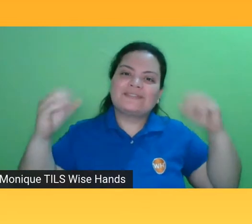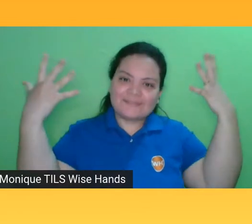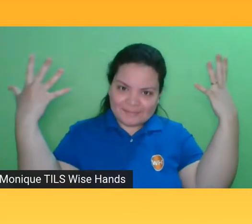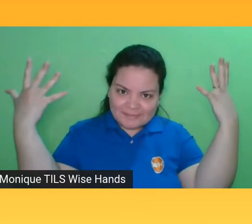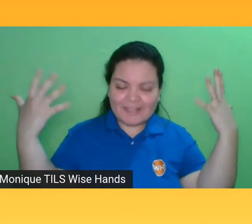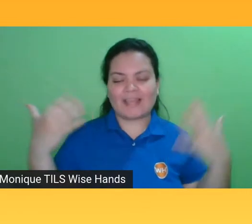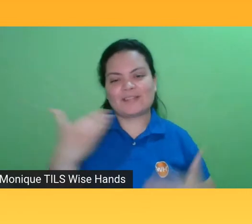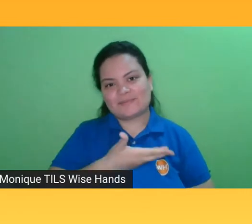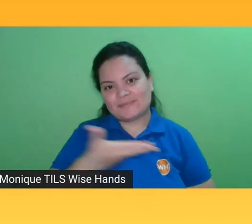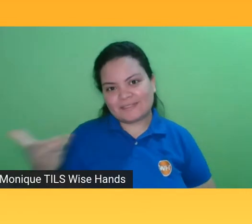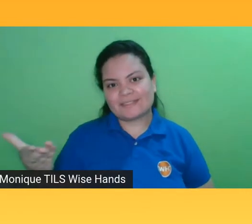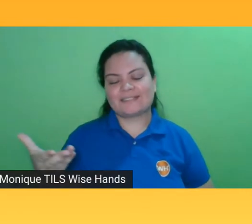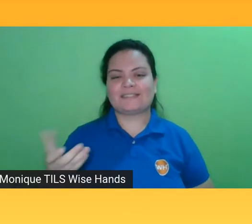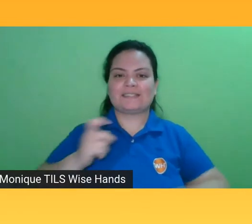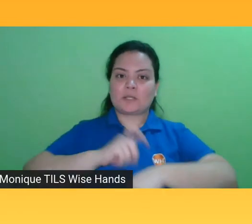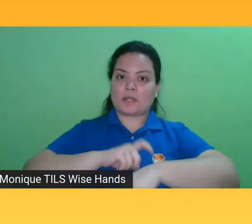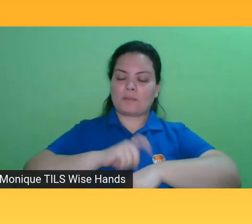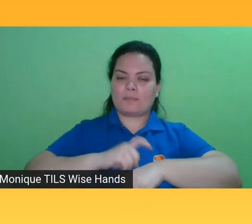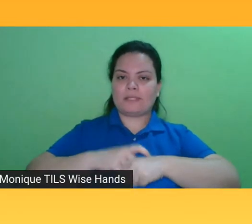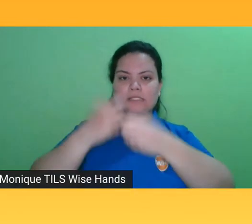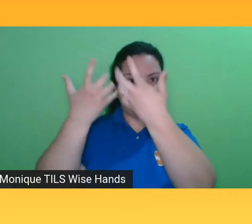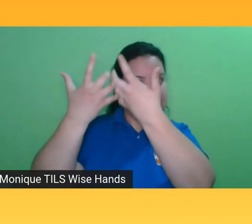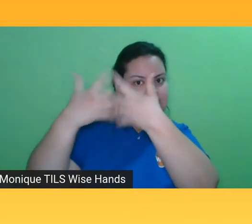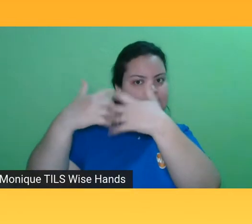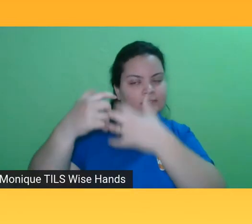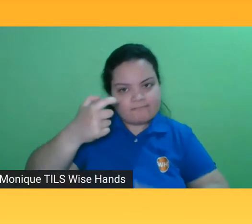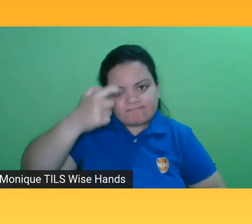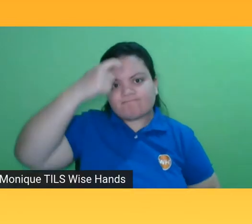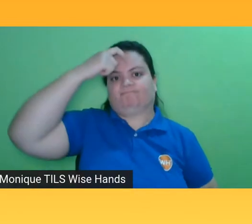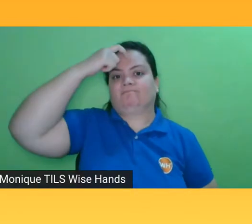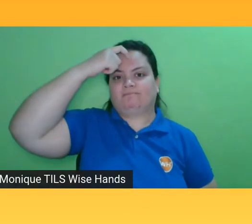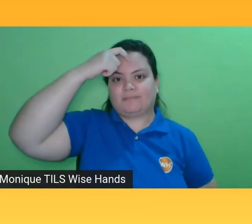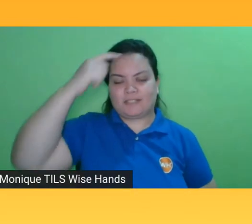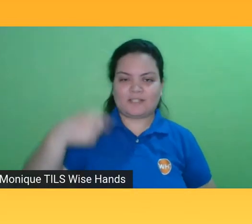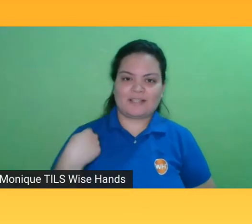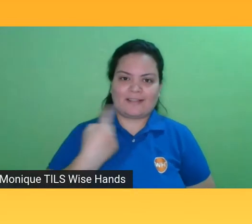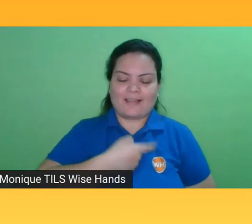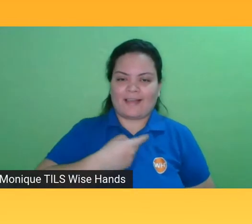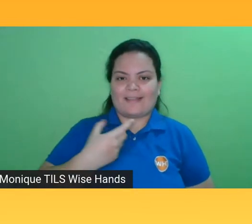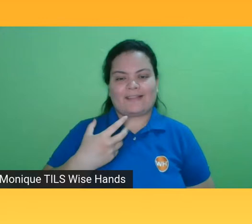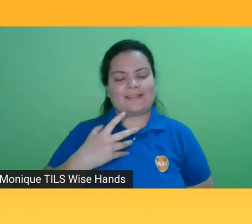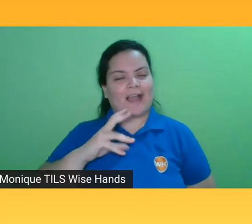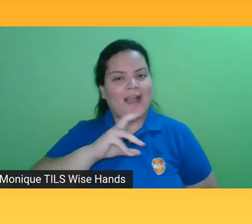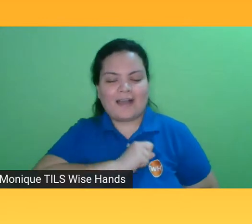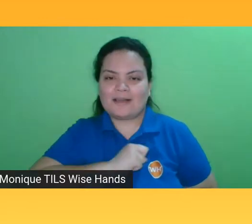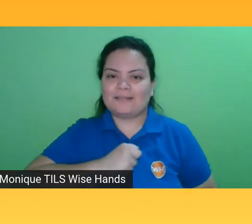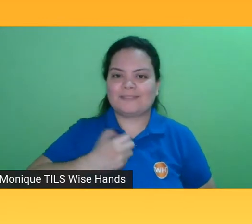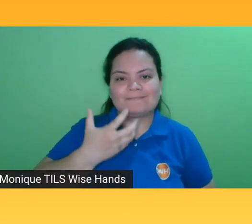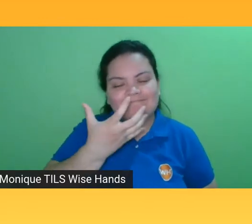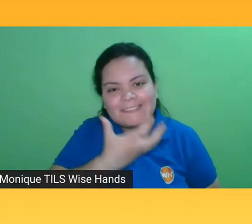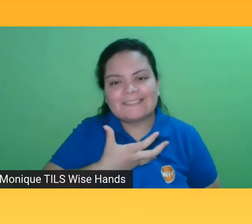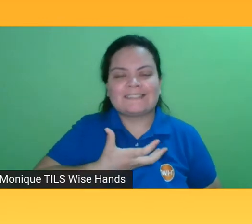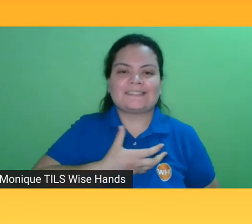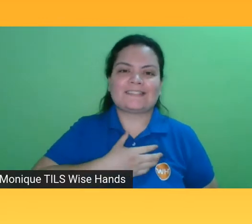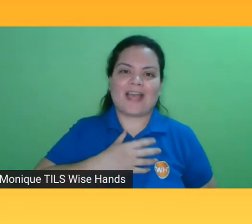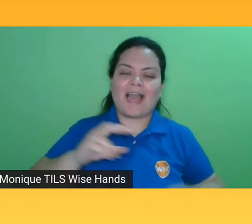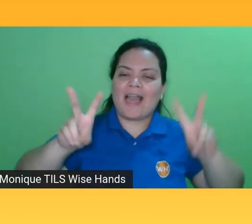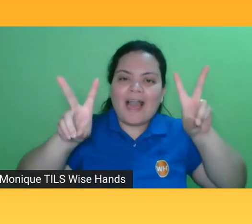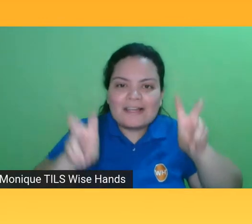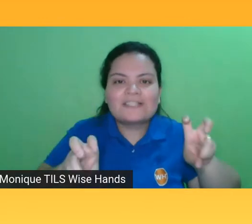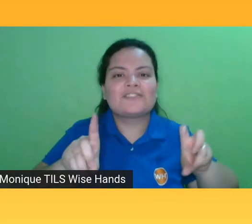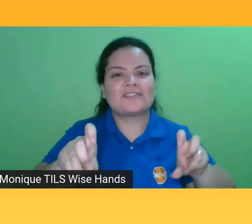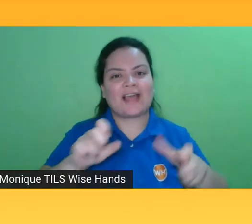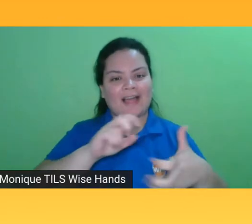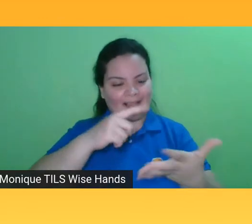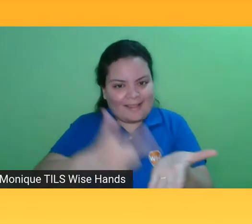possa ser um momento realmente de reflexão, de algo que é apaixonante, algo que a gente ama, que é falar sobre